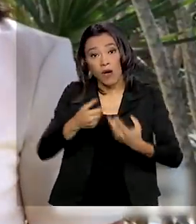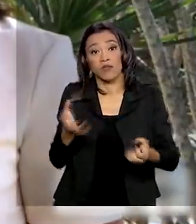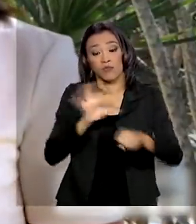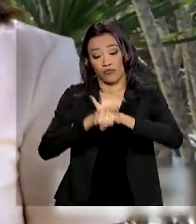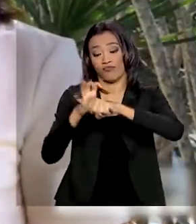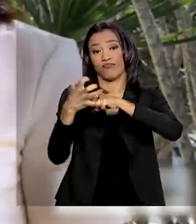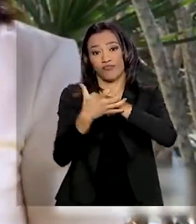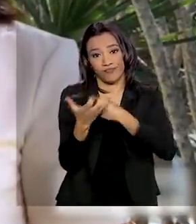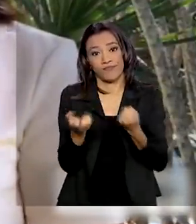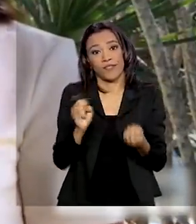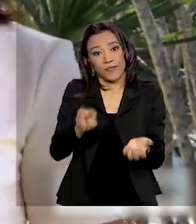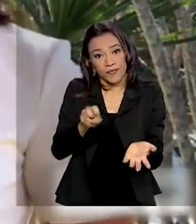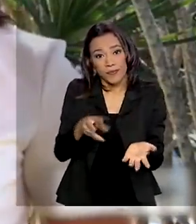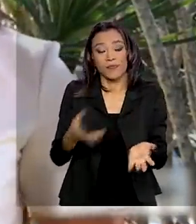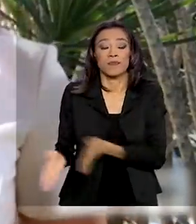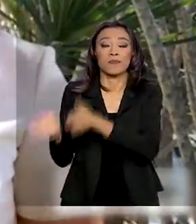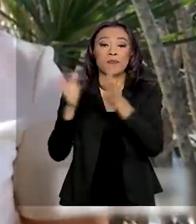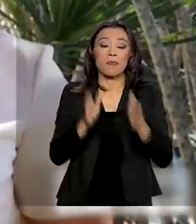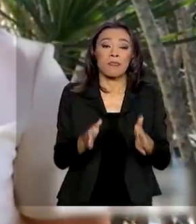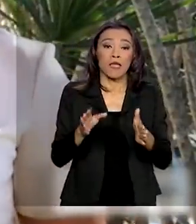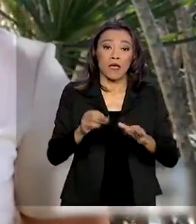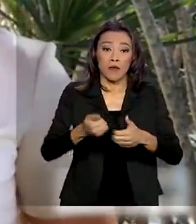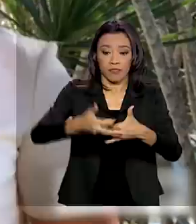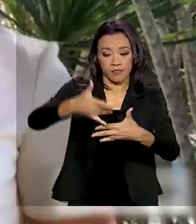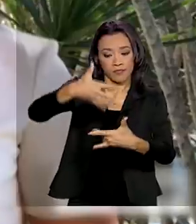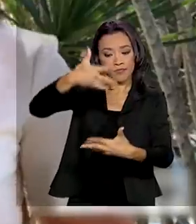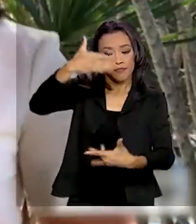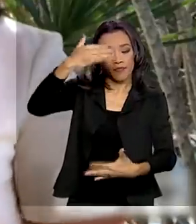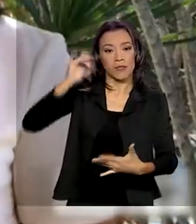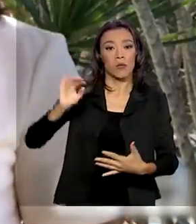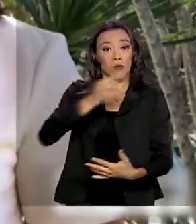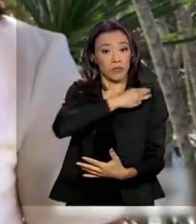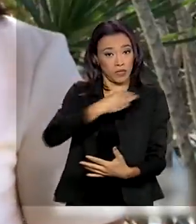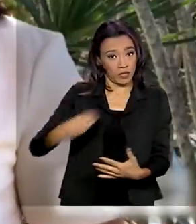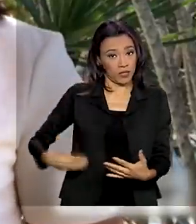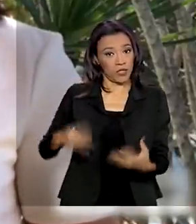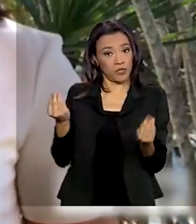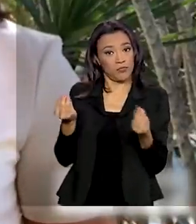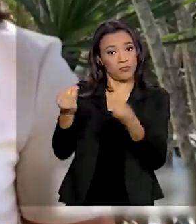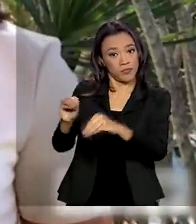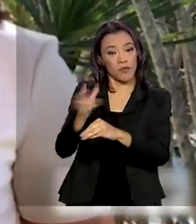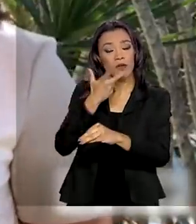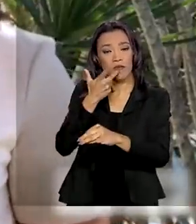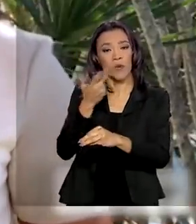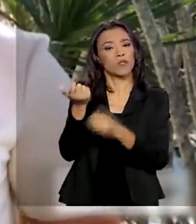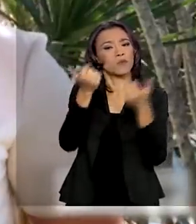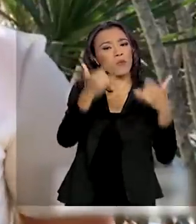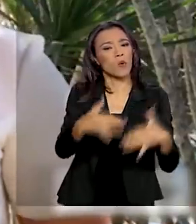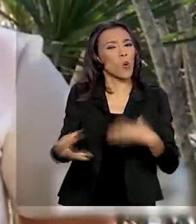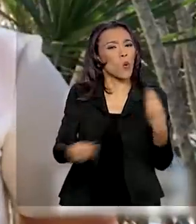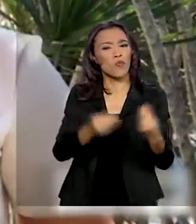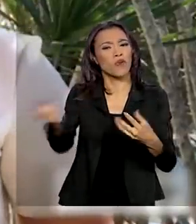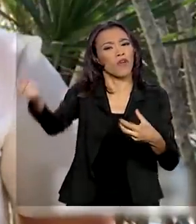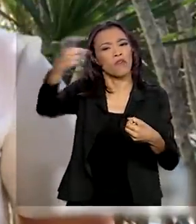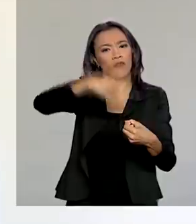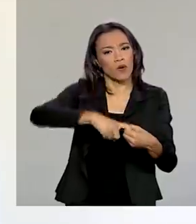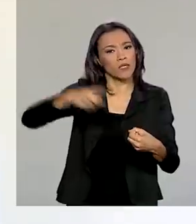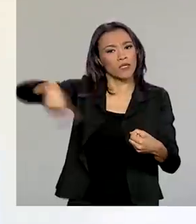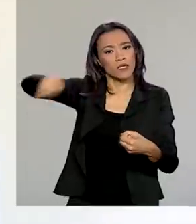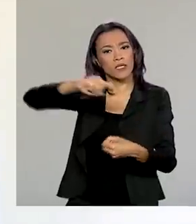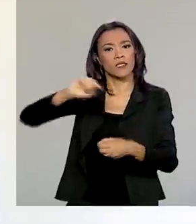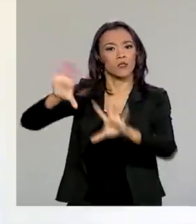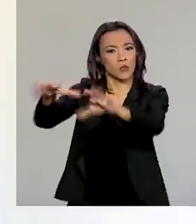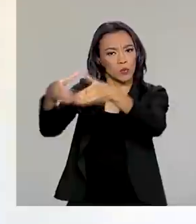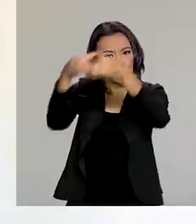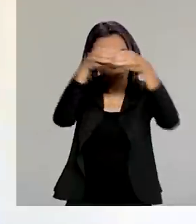sociais, o ministro do Turismo, Marcelo Álvaro Antônio, comentou a repatriação desses brasileiros. E